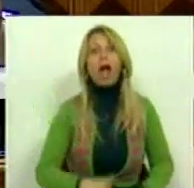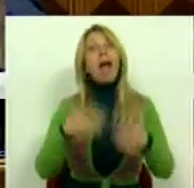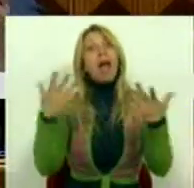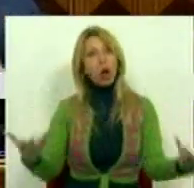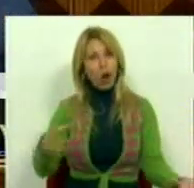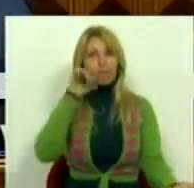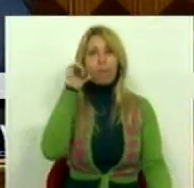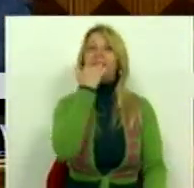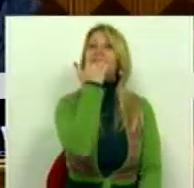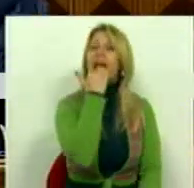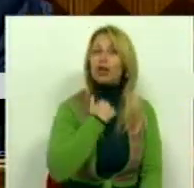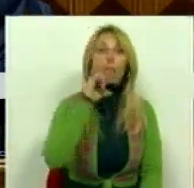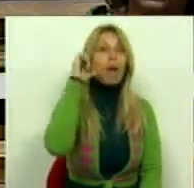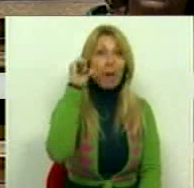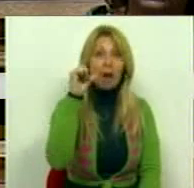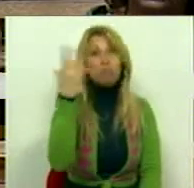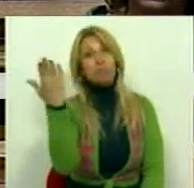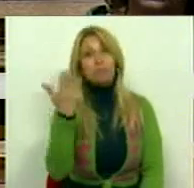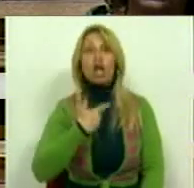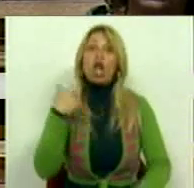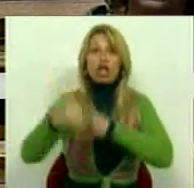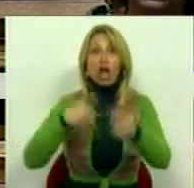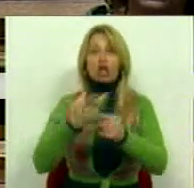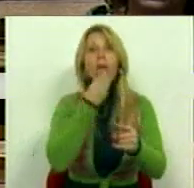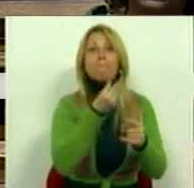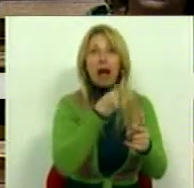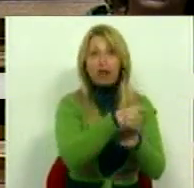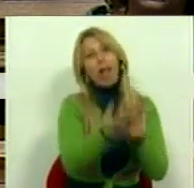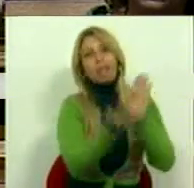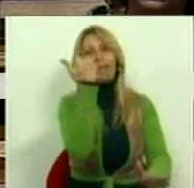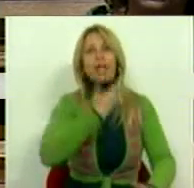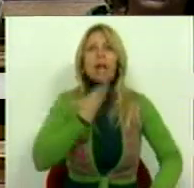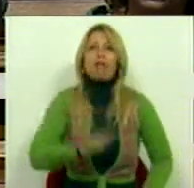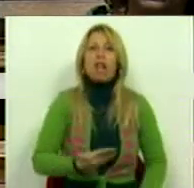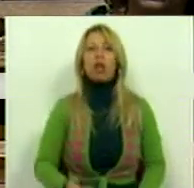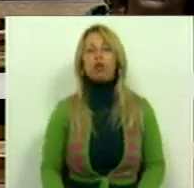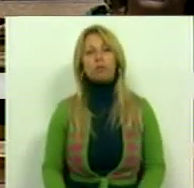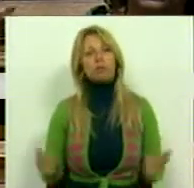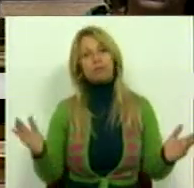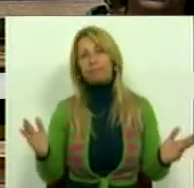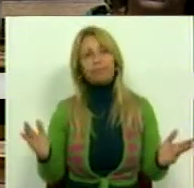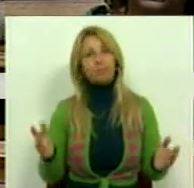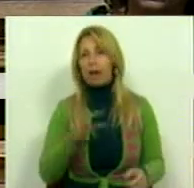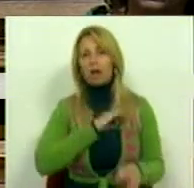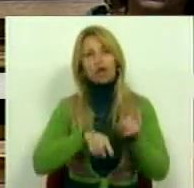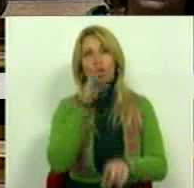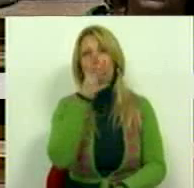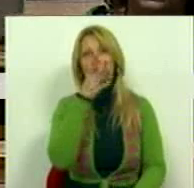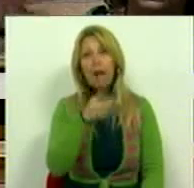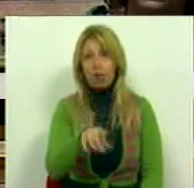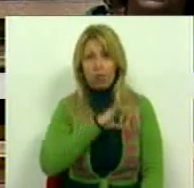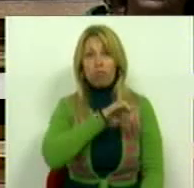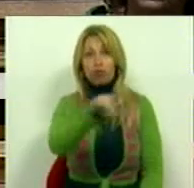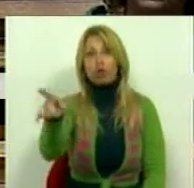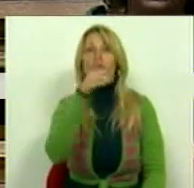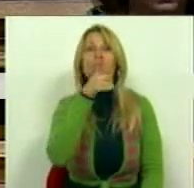vão retirar os direitos das gerações mais velhas. Não, Sr. Deputado. Os senhores só prometem aos jovens um futuro pior. E